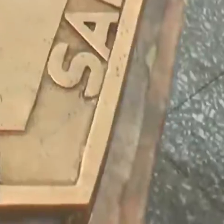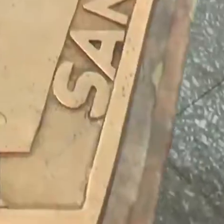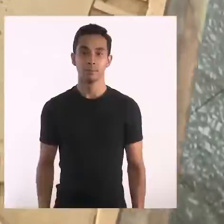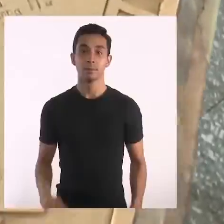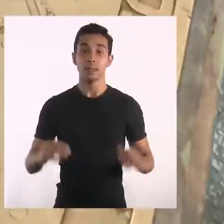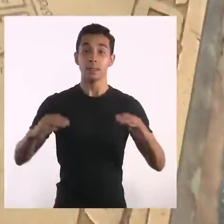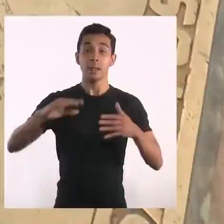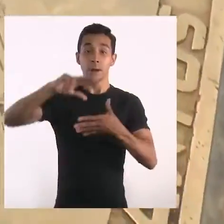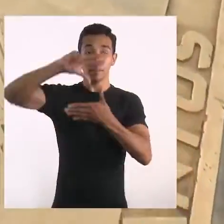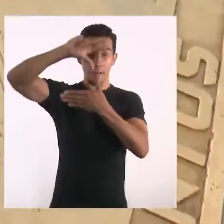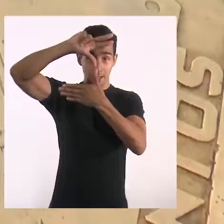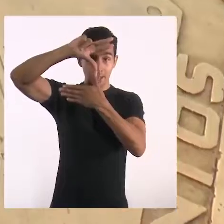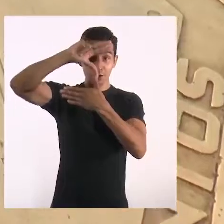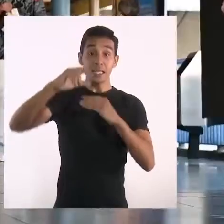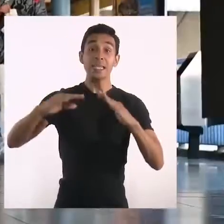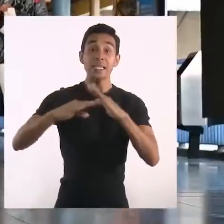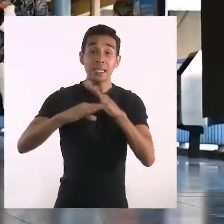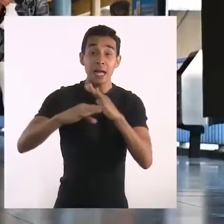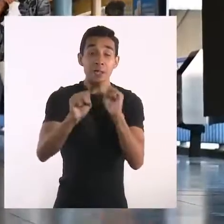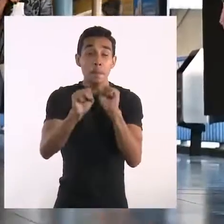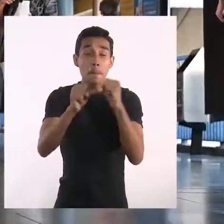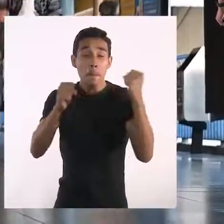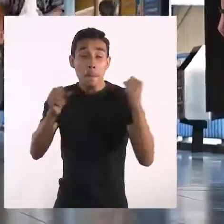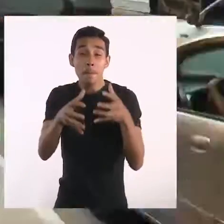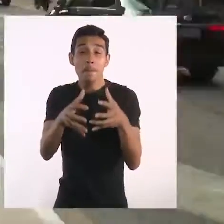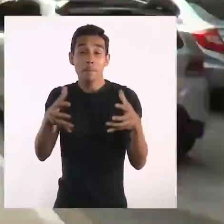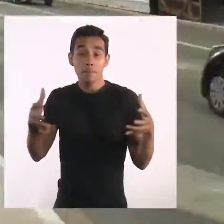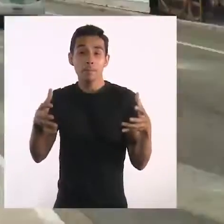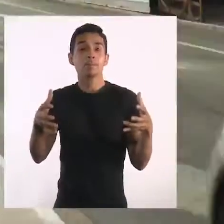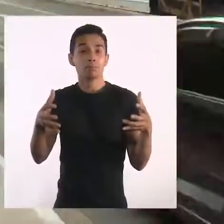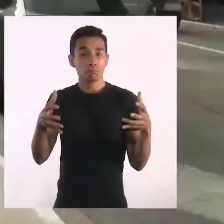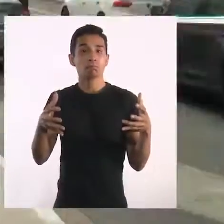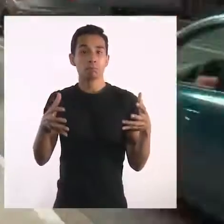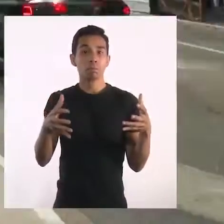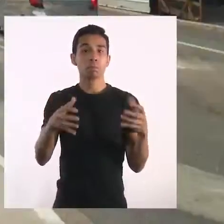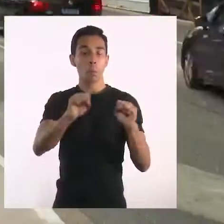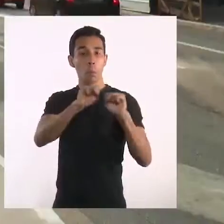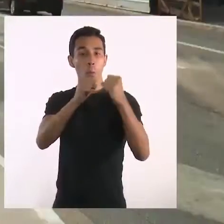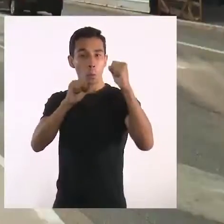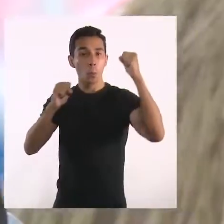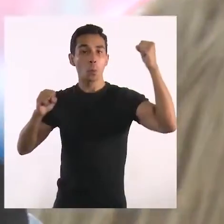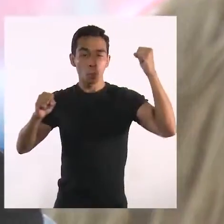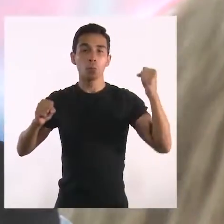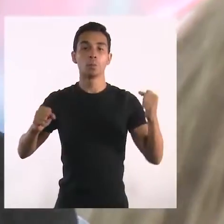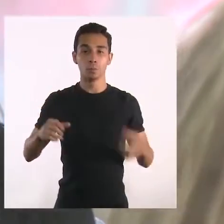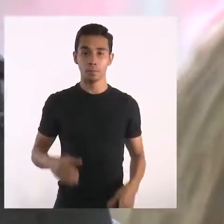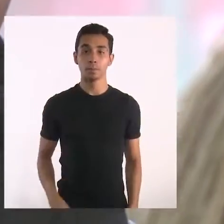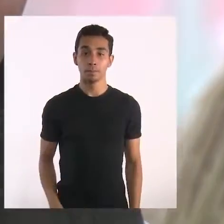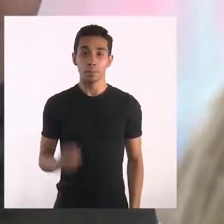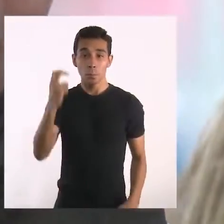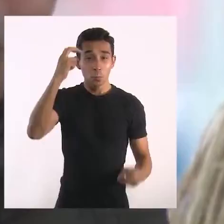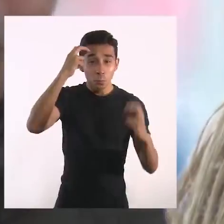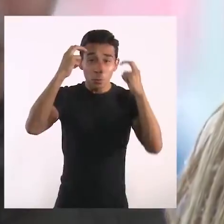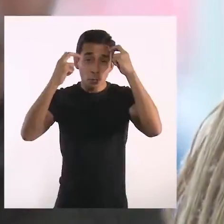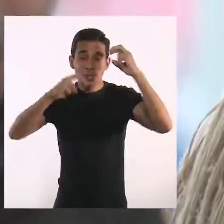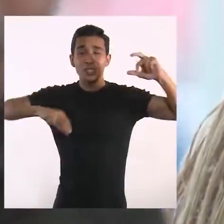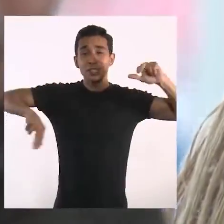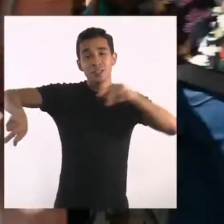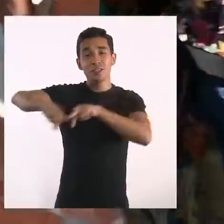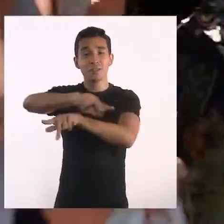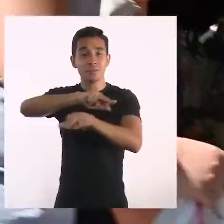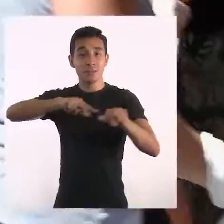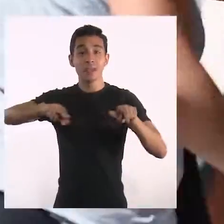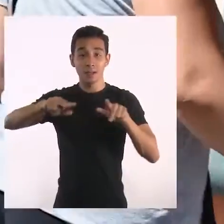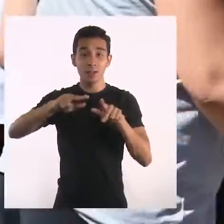A maior cidade da América Latina expressa sua grandiosidade na extensão do seu território, na diversidade cultural presente em seus mais de